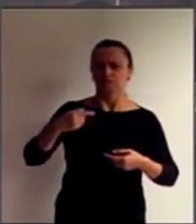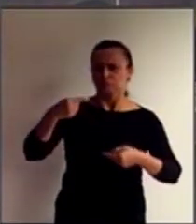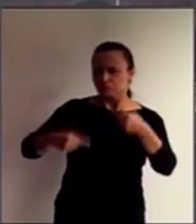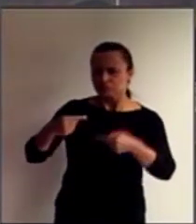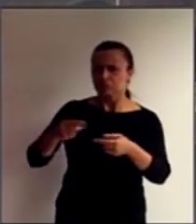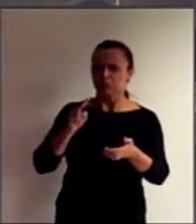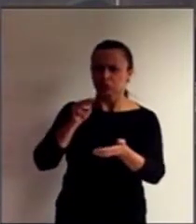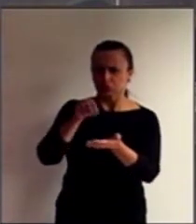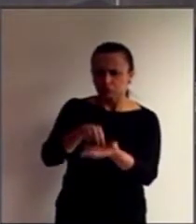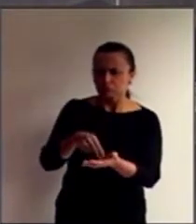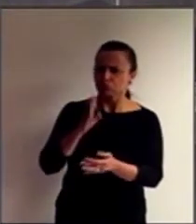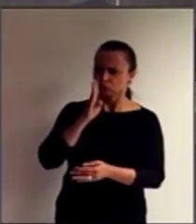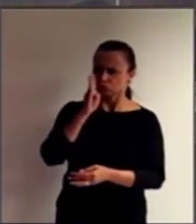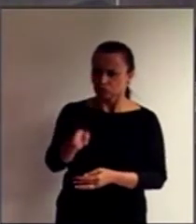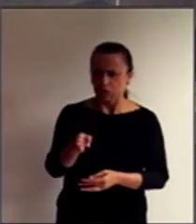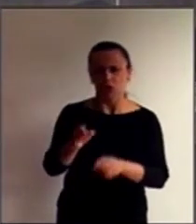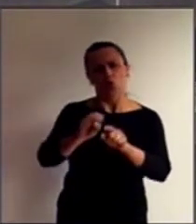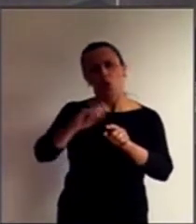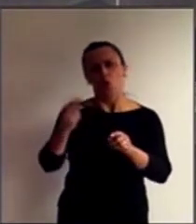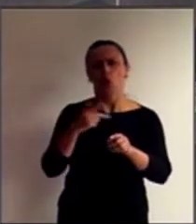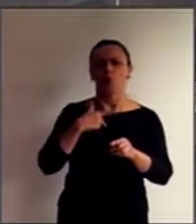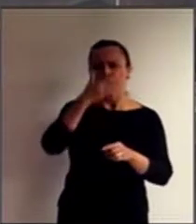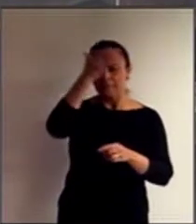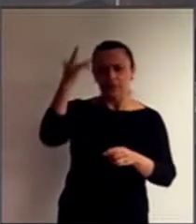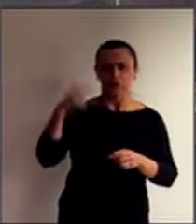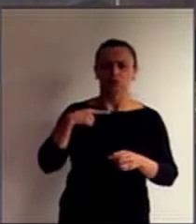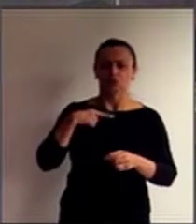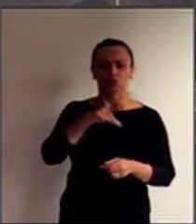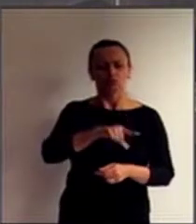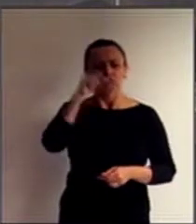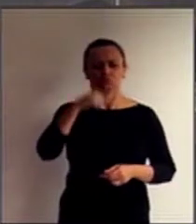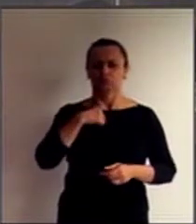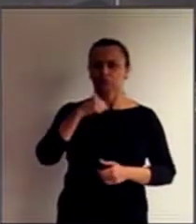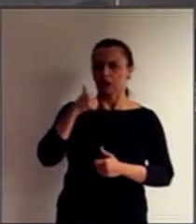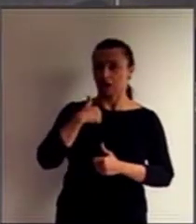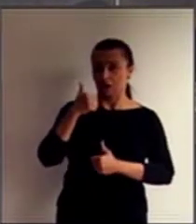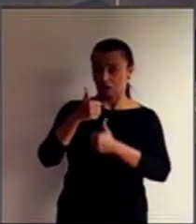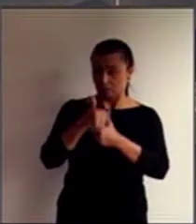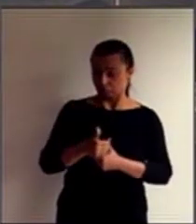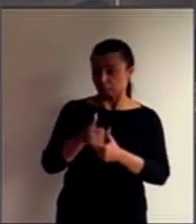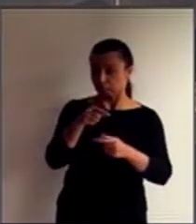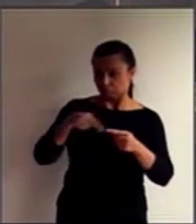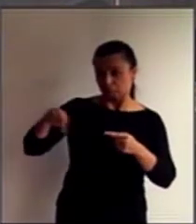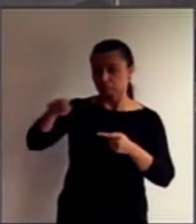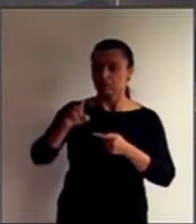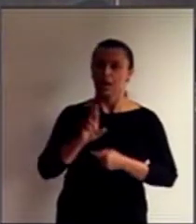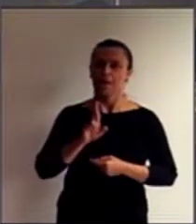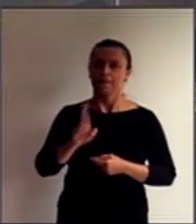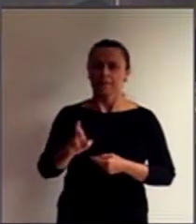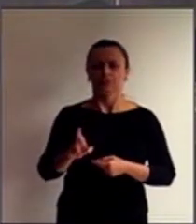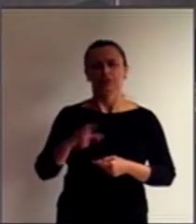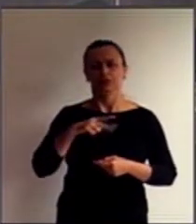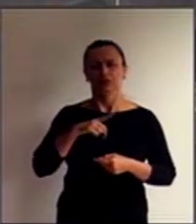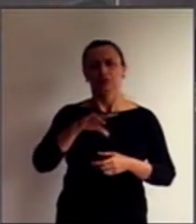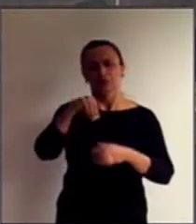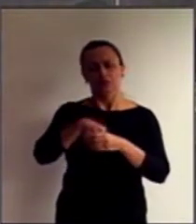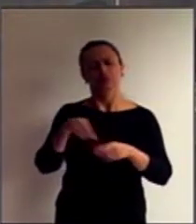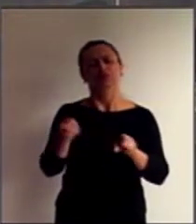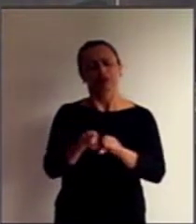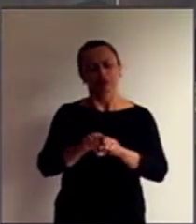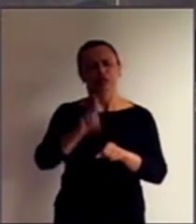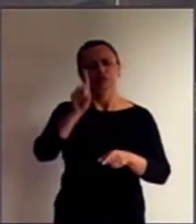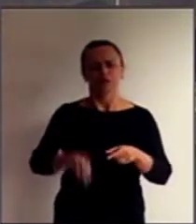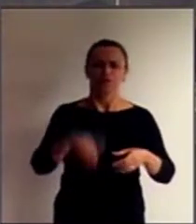diretamente ou por meio de representantes livremente escolhidos, incluindo o direito e a oportunidade de votarem